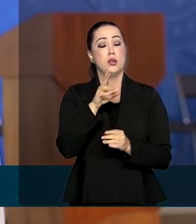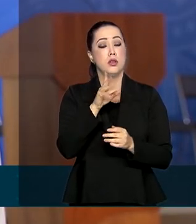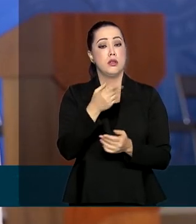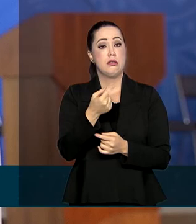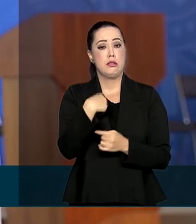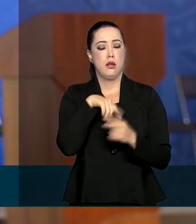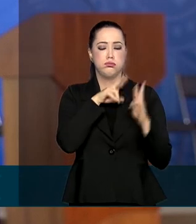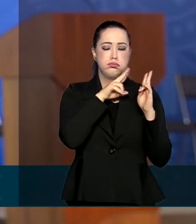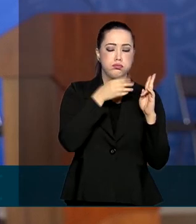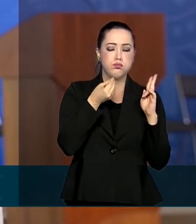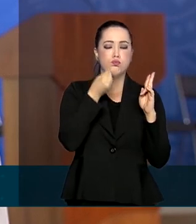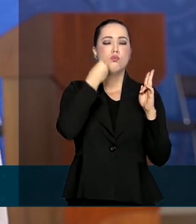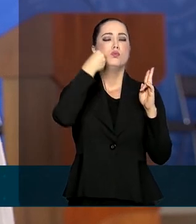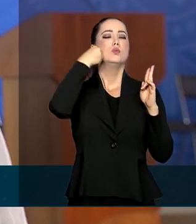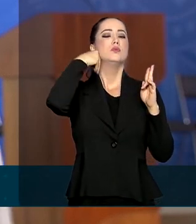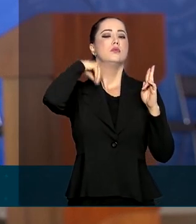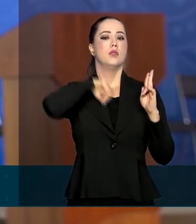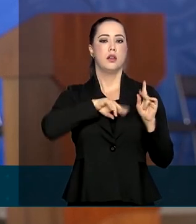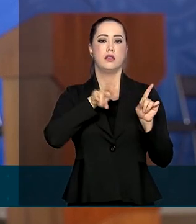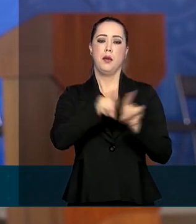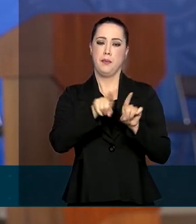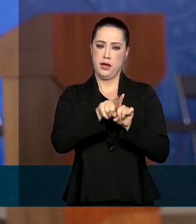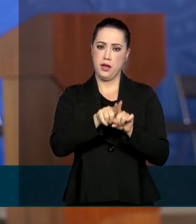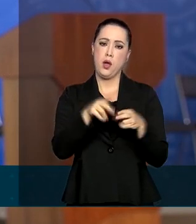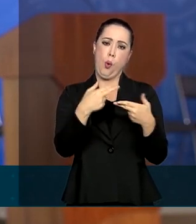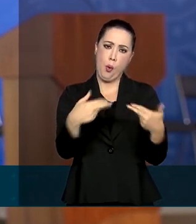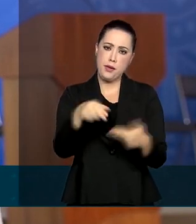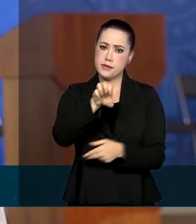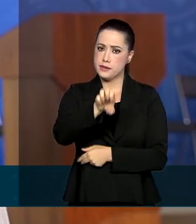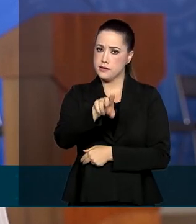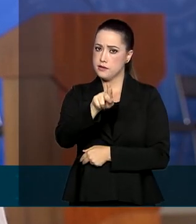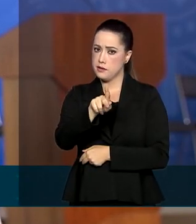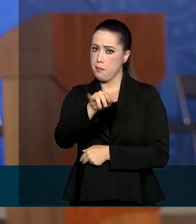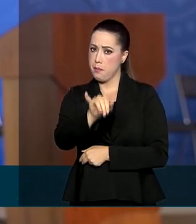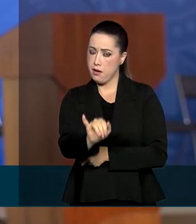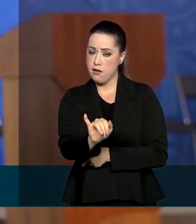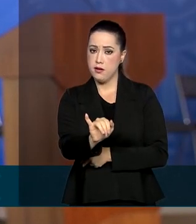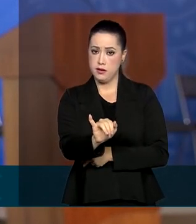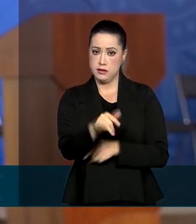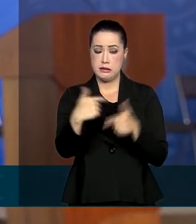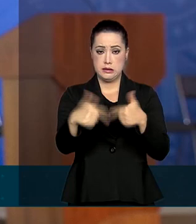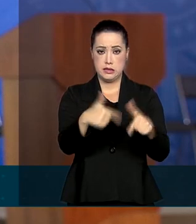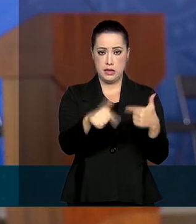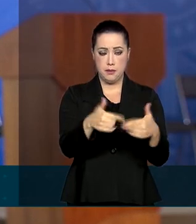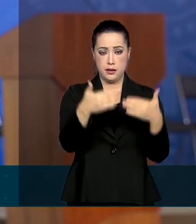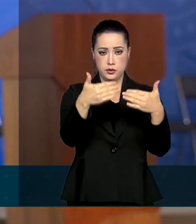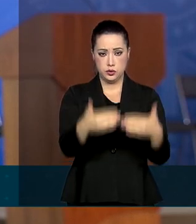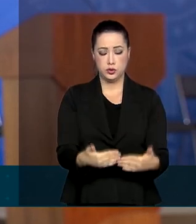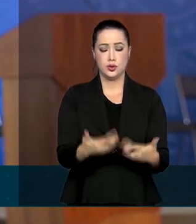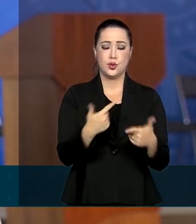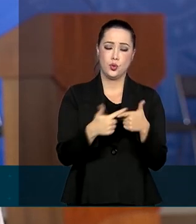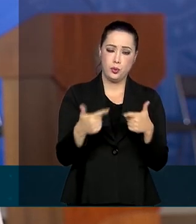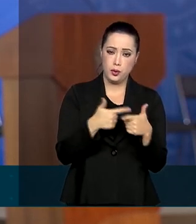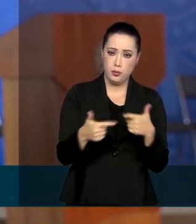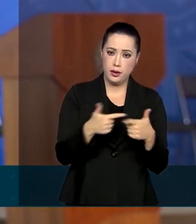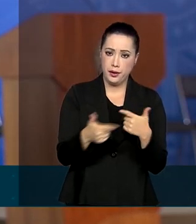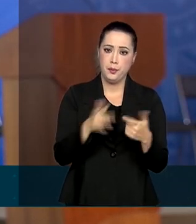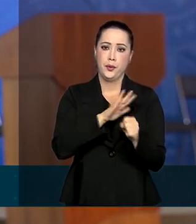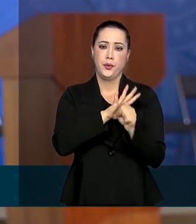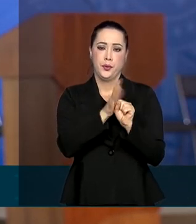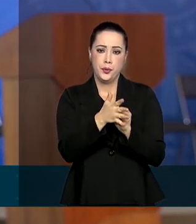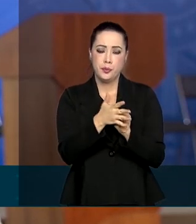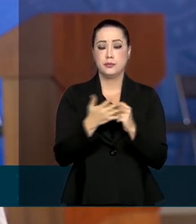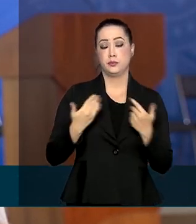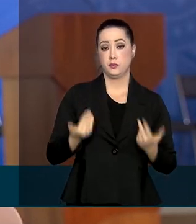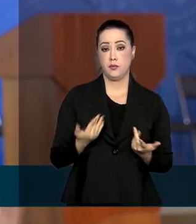também de equipamentos de proteção para os profissionais de saúde que atuam na linha de frente do combate à Covid-19. Então, é isso